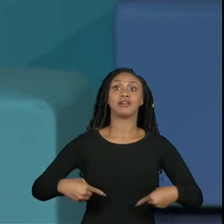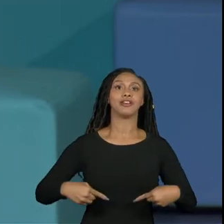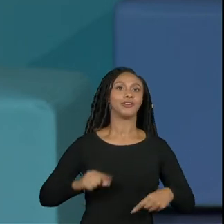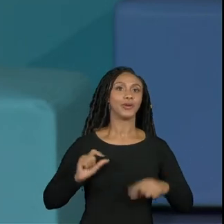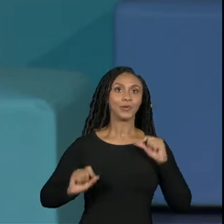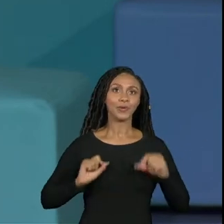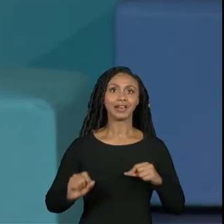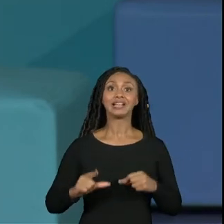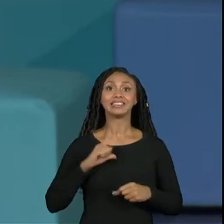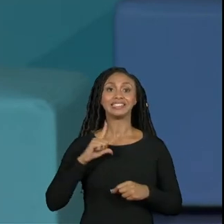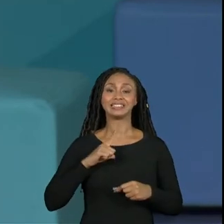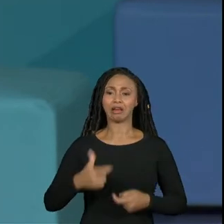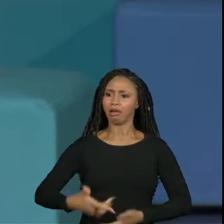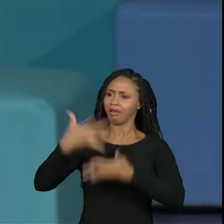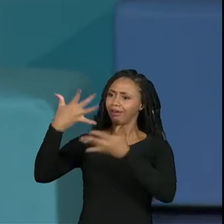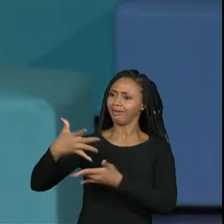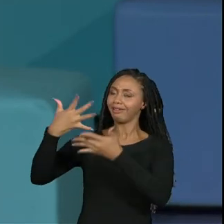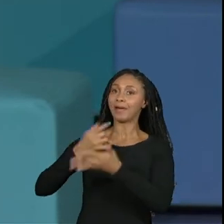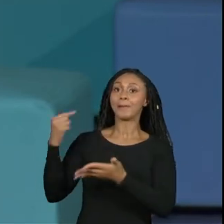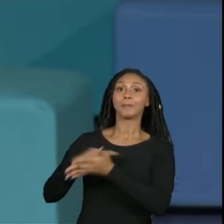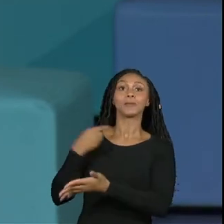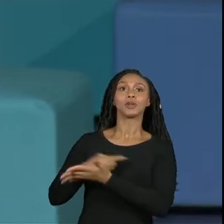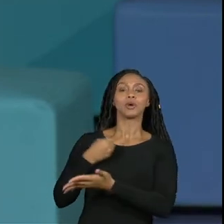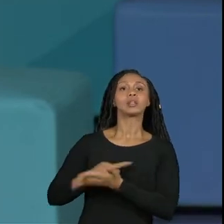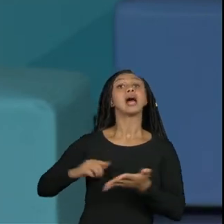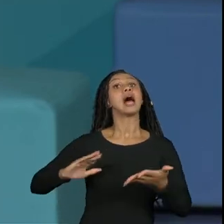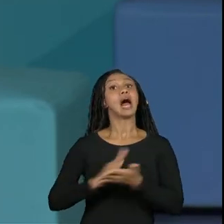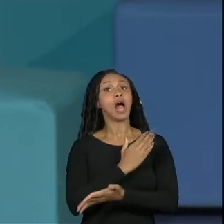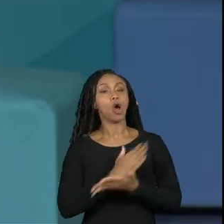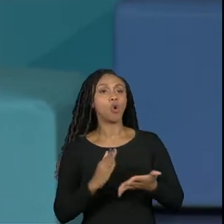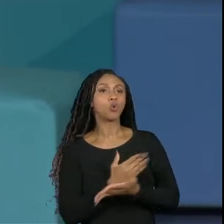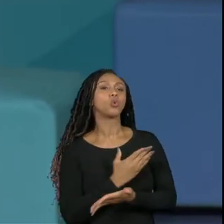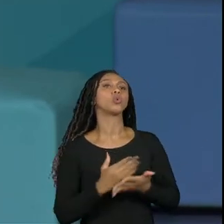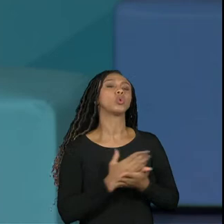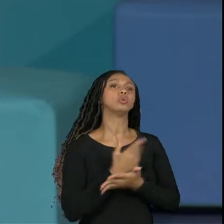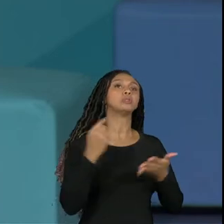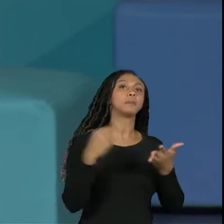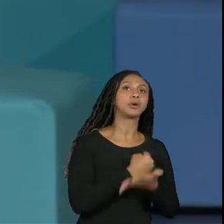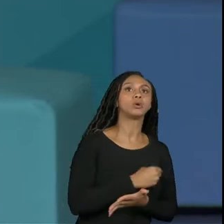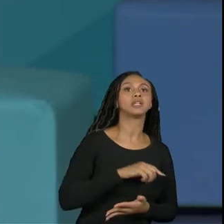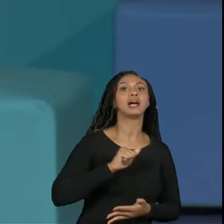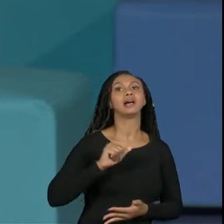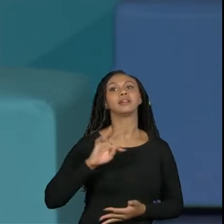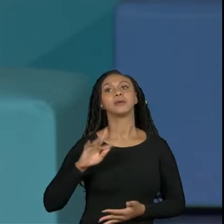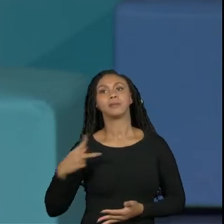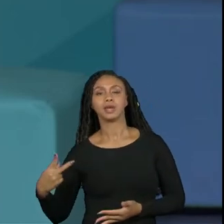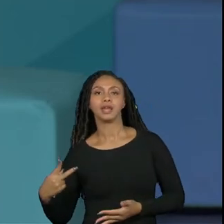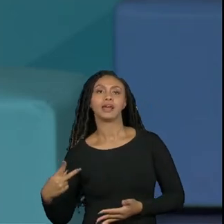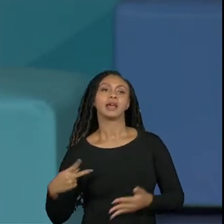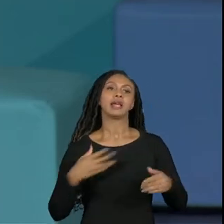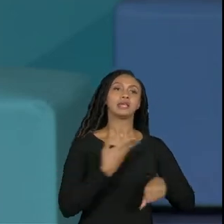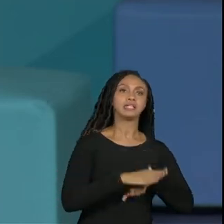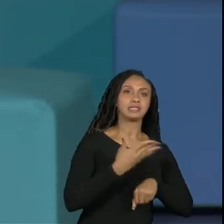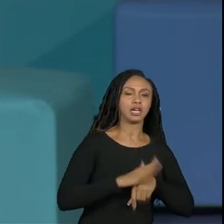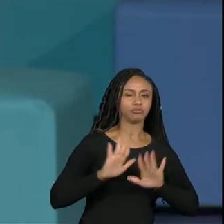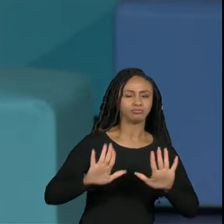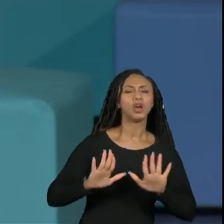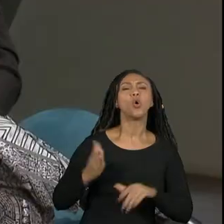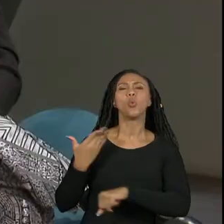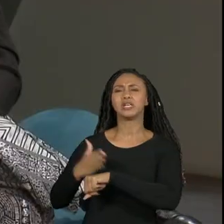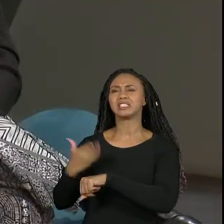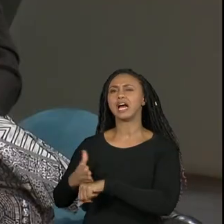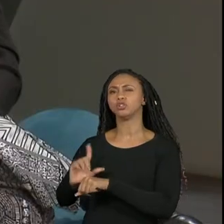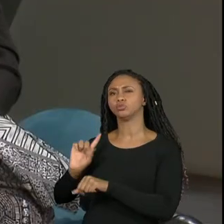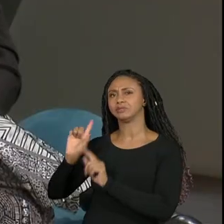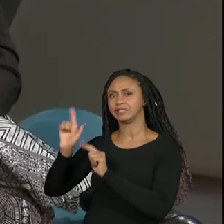aqui que tem inúmeras perguntas e tem perguntas de app misturada com perguntas de estágio vamos fazer o seguinte vou deixar o estágio para o final